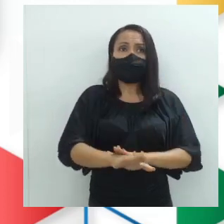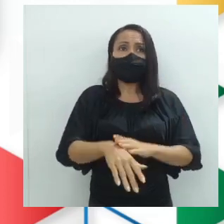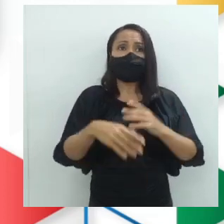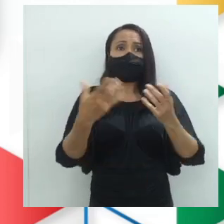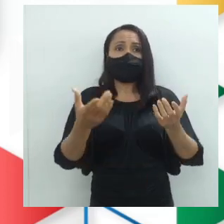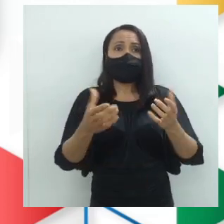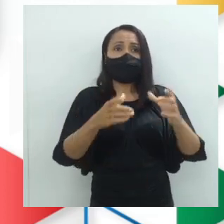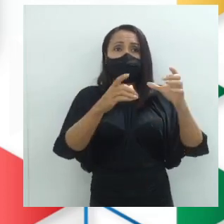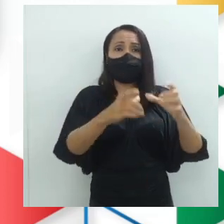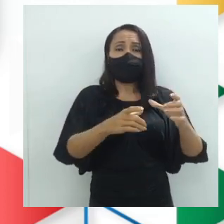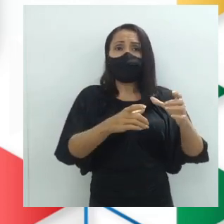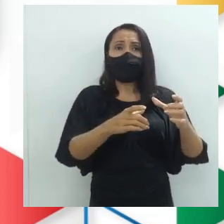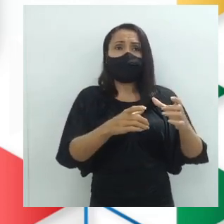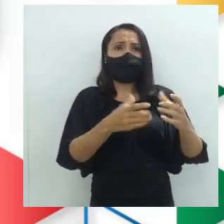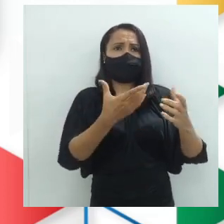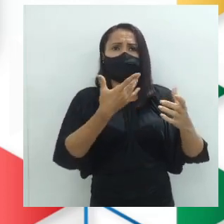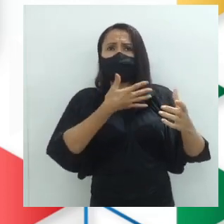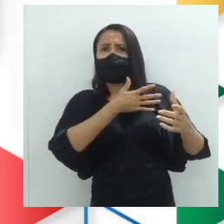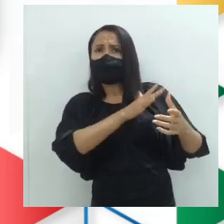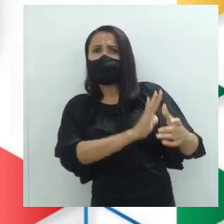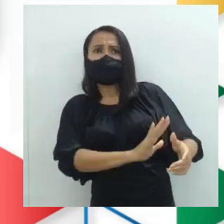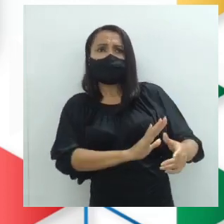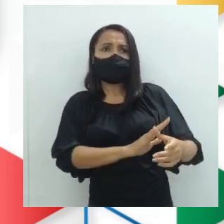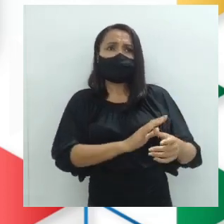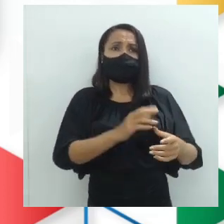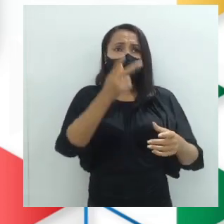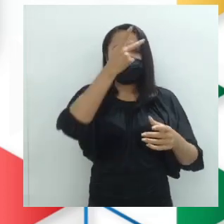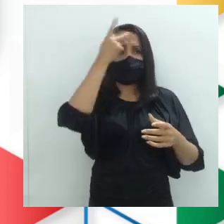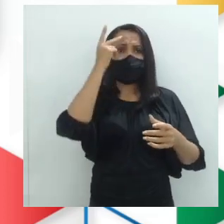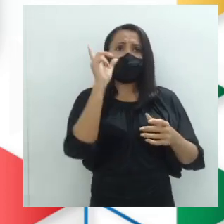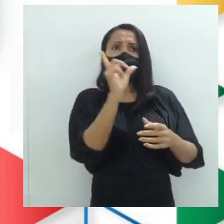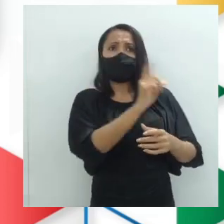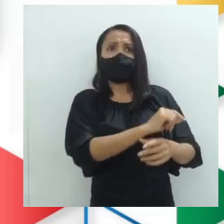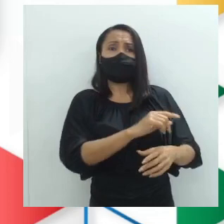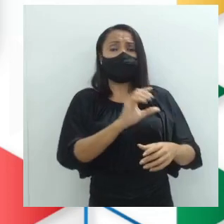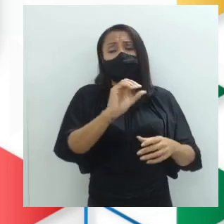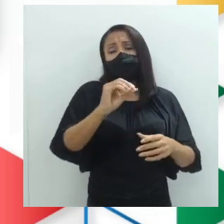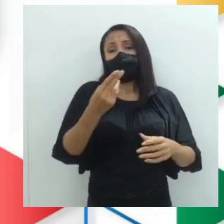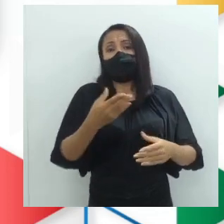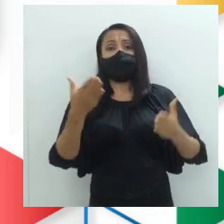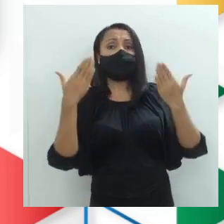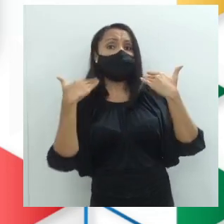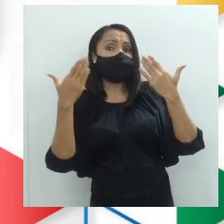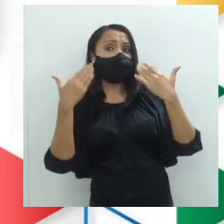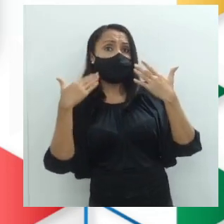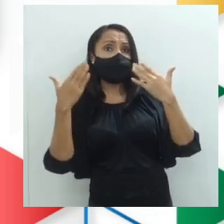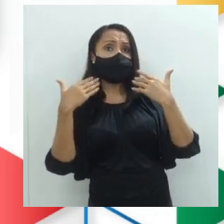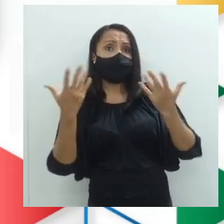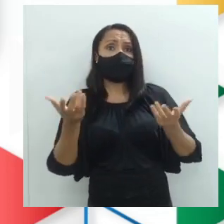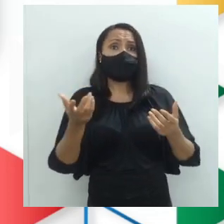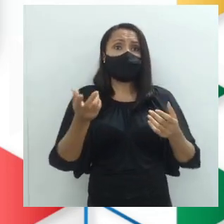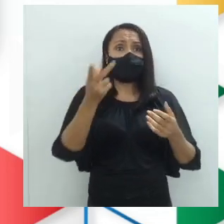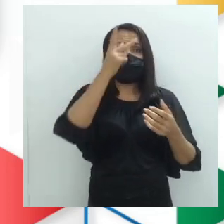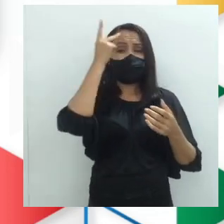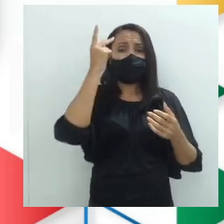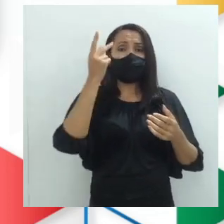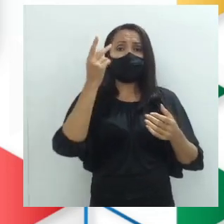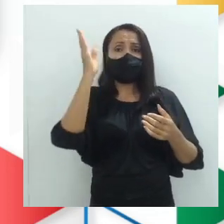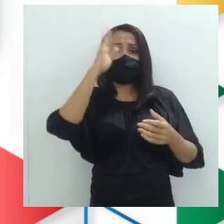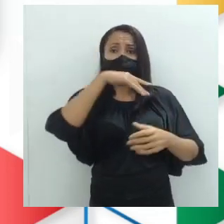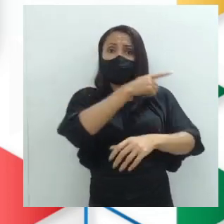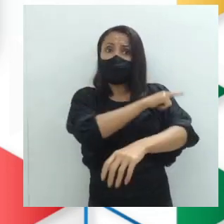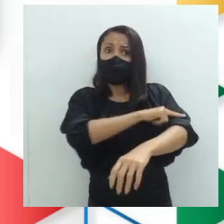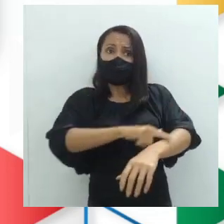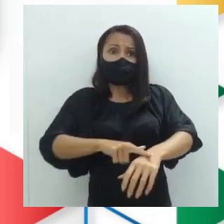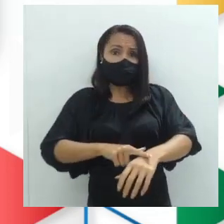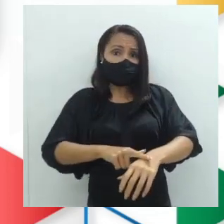é desagradável e que a pessoa quer sair. Está muito quente no ambiente. Há pessoas mal educadas